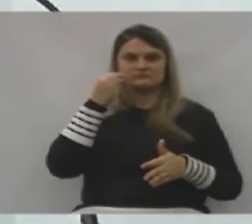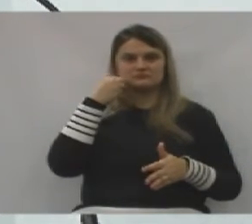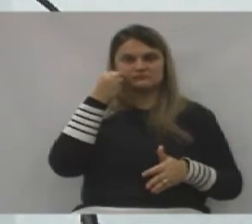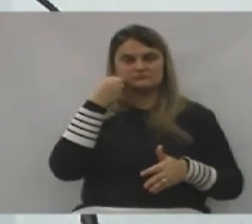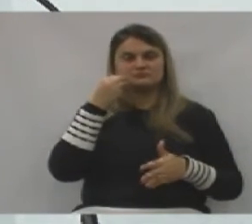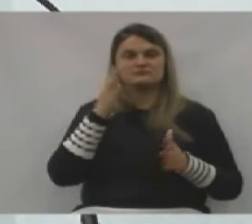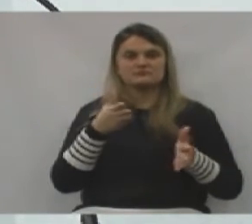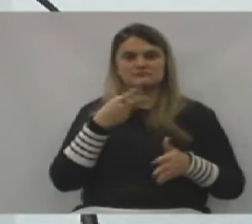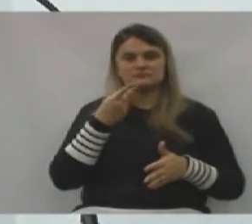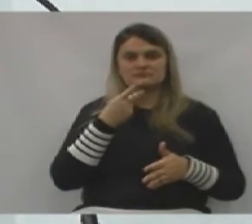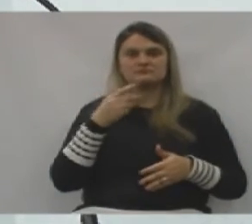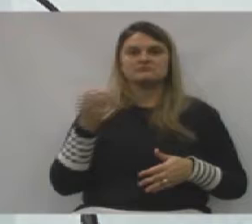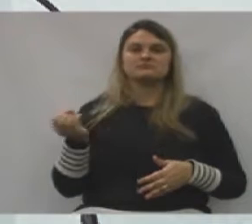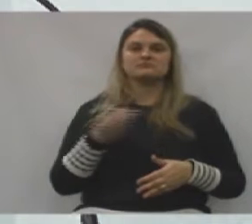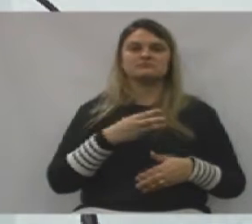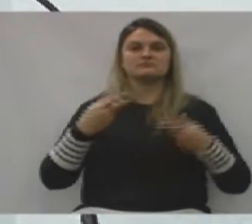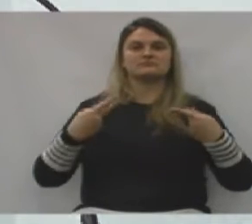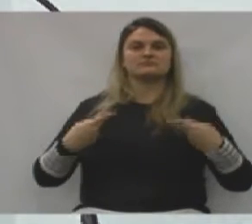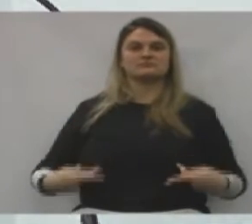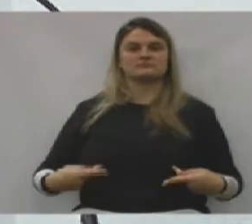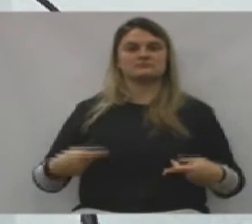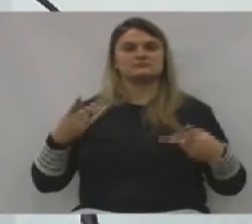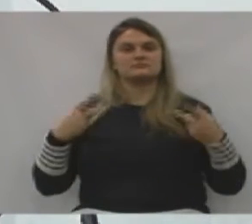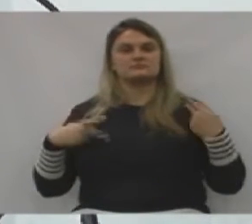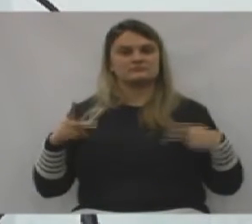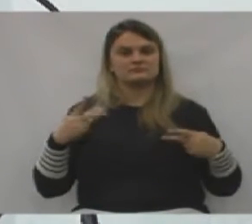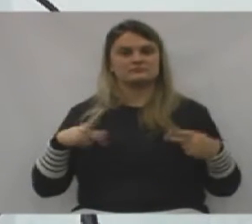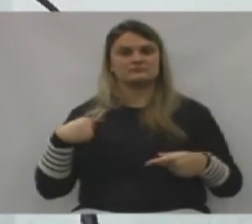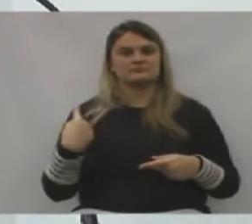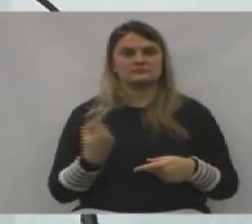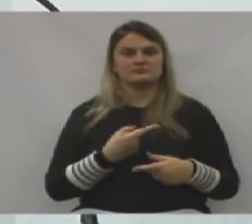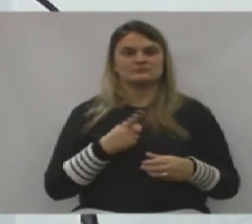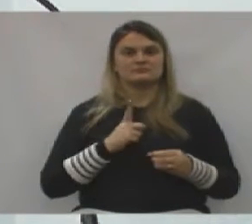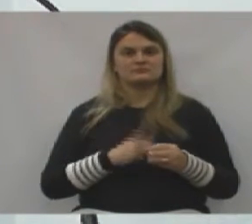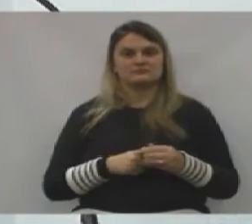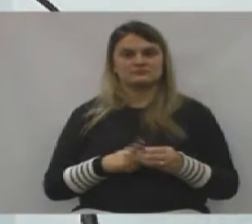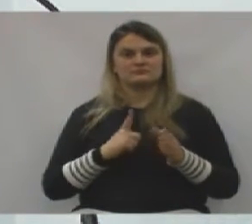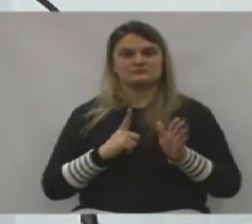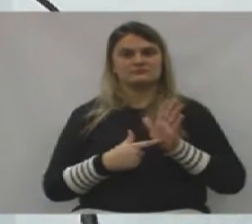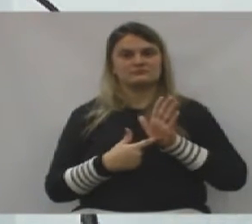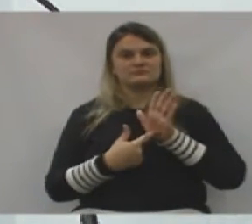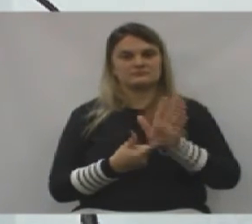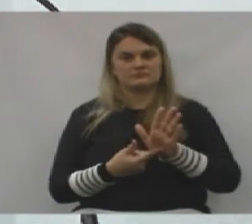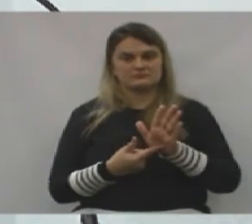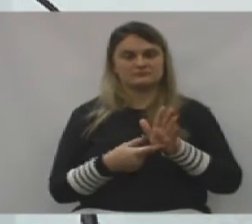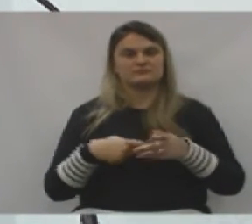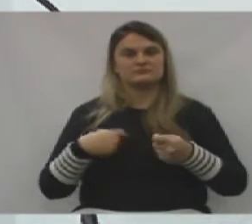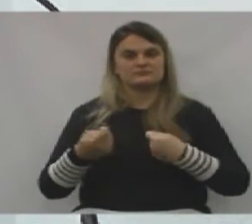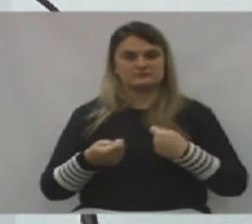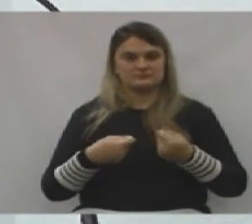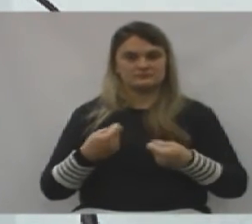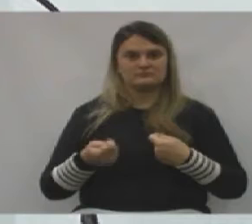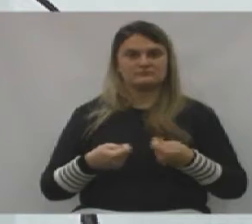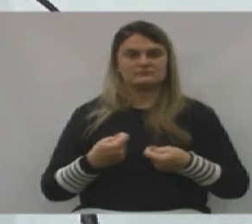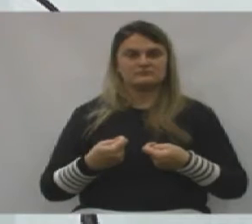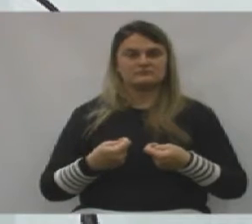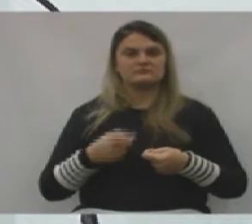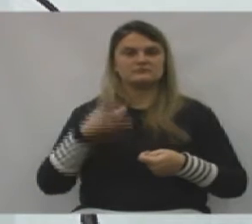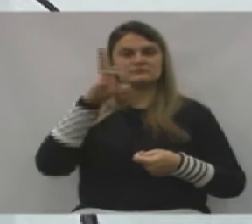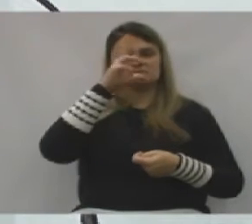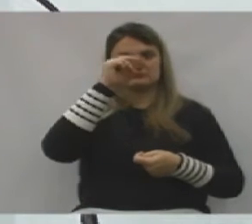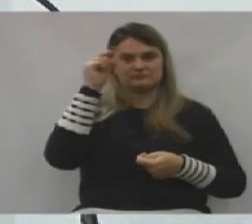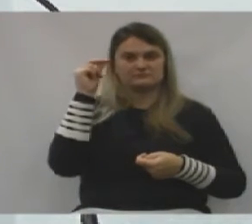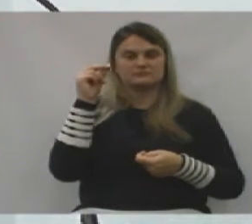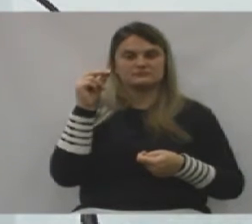pela nova postura política que a nossa cidade se mostra, no administrativo, no